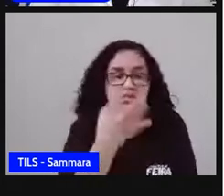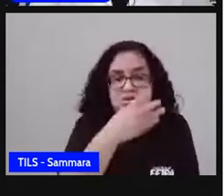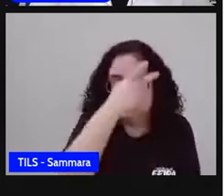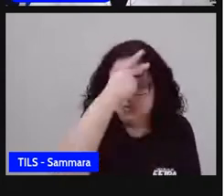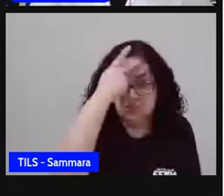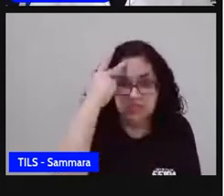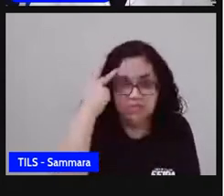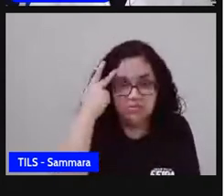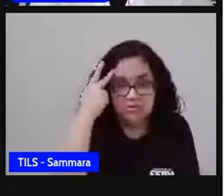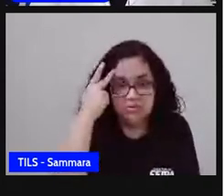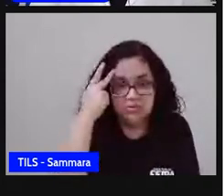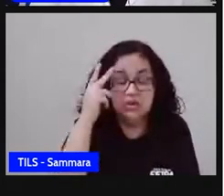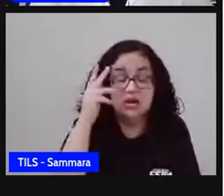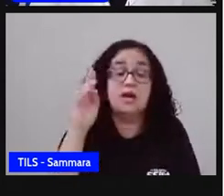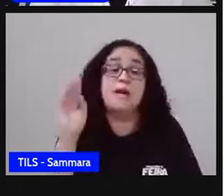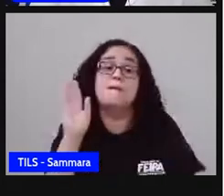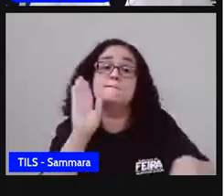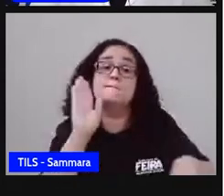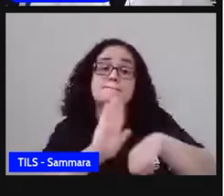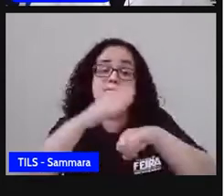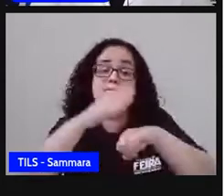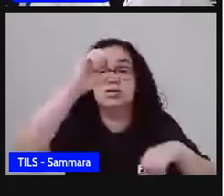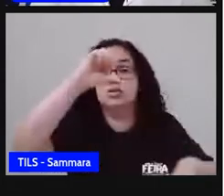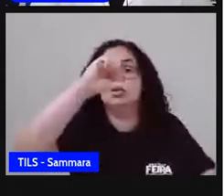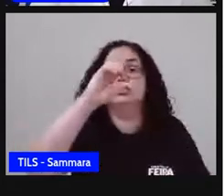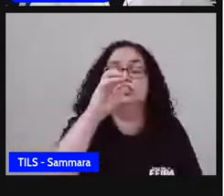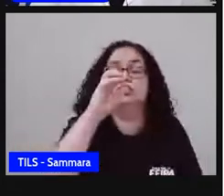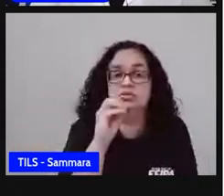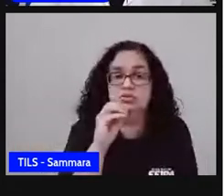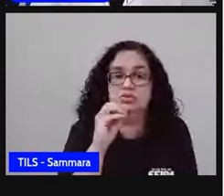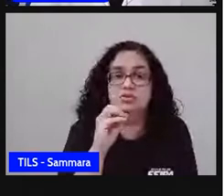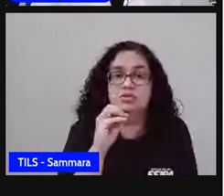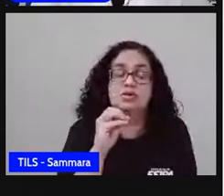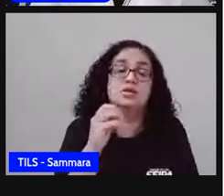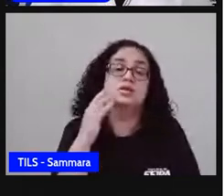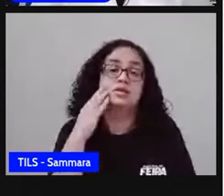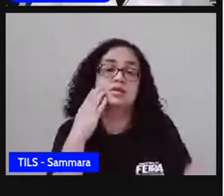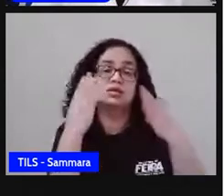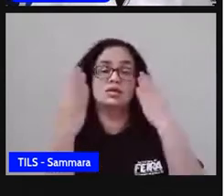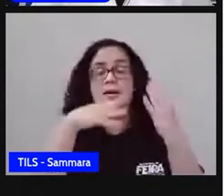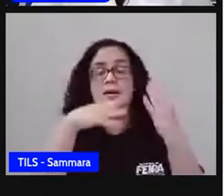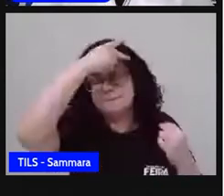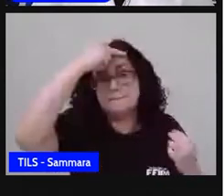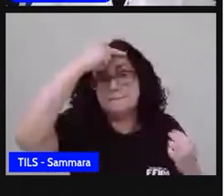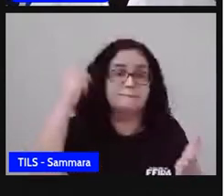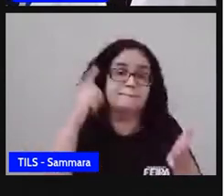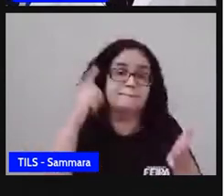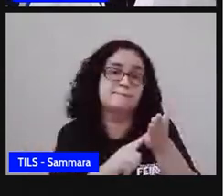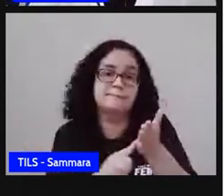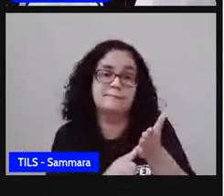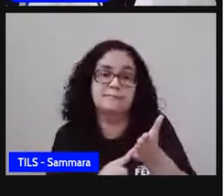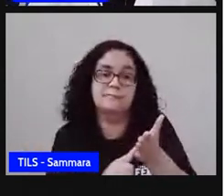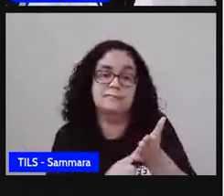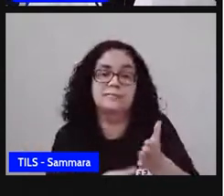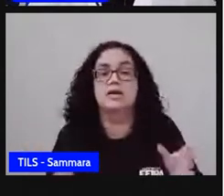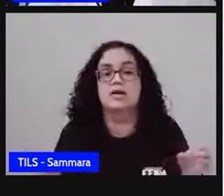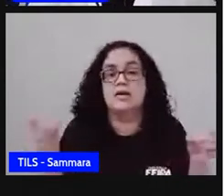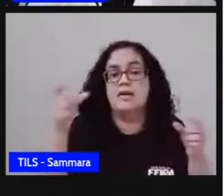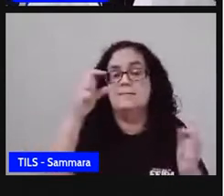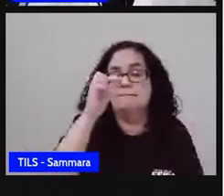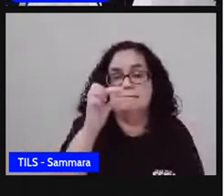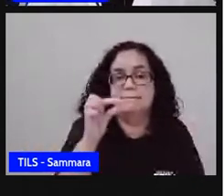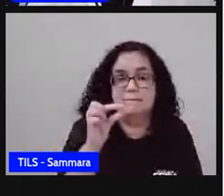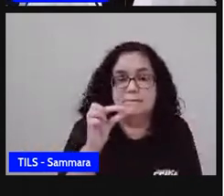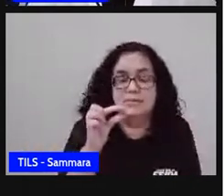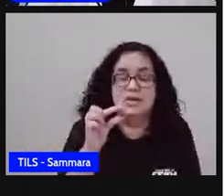Mas, ó, mais de 90 aqui está relacionado a pessoas de pele branca. E esse pedacinho aqui,